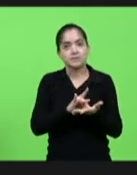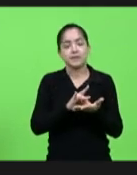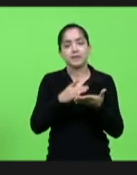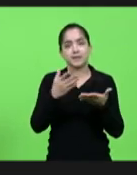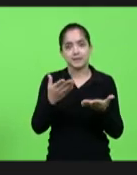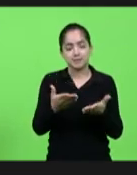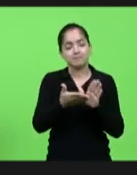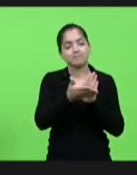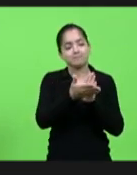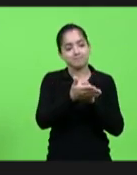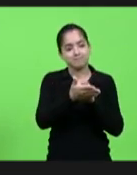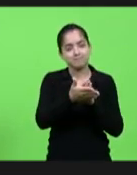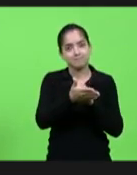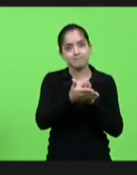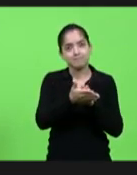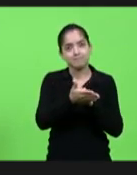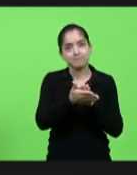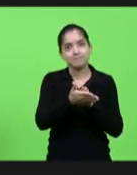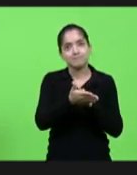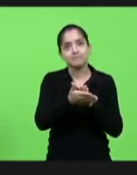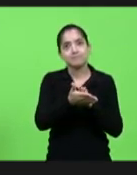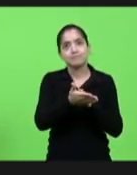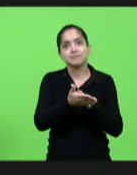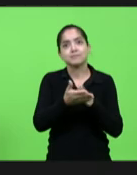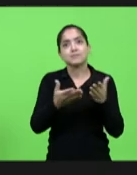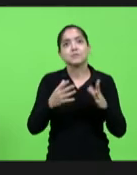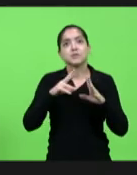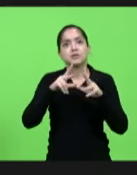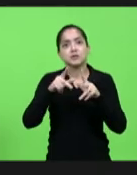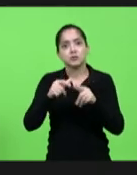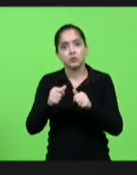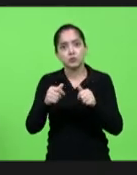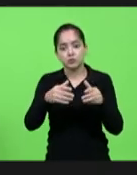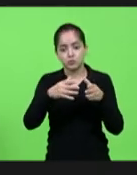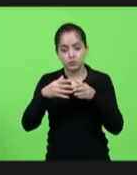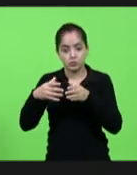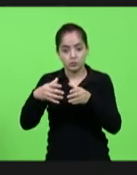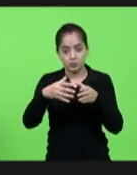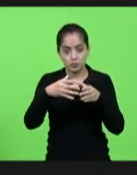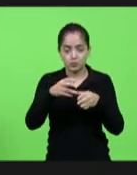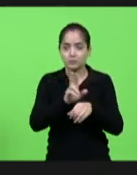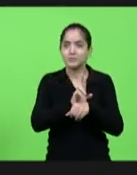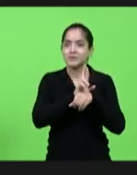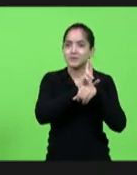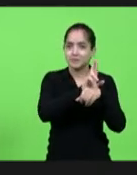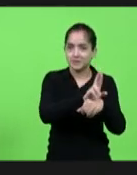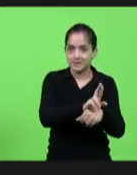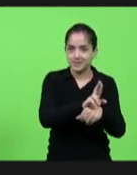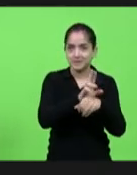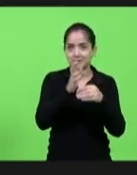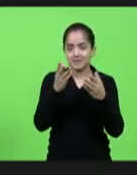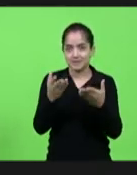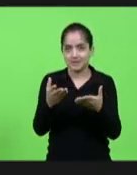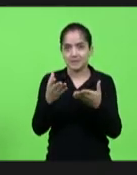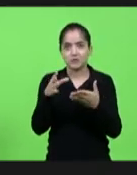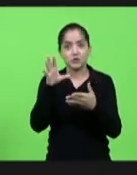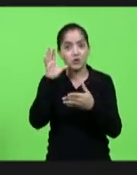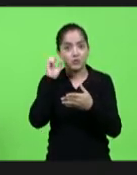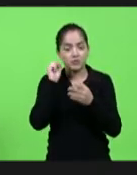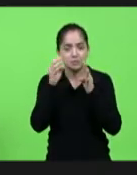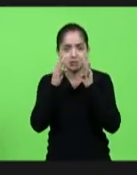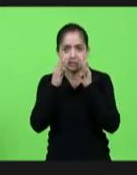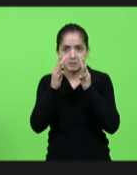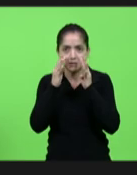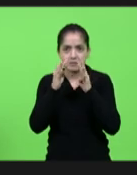parabéns pela frente a todas as entidades que estão aqui representadas já ouvi atentamente a